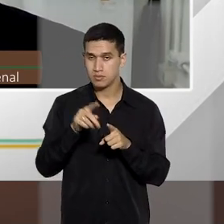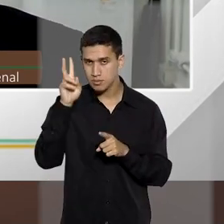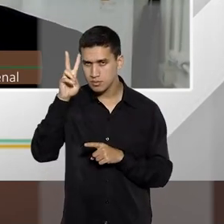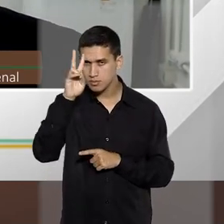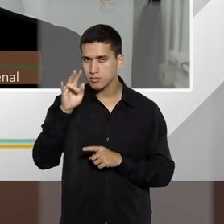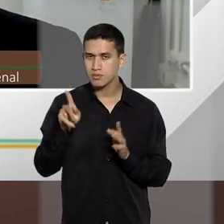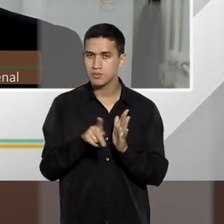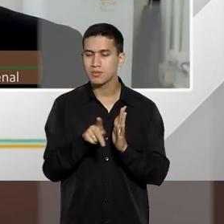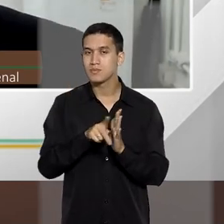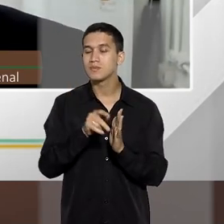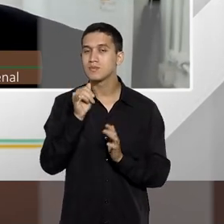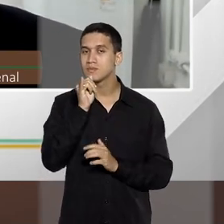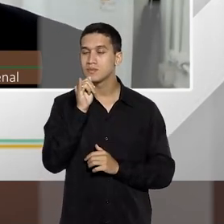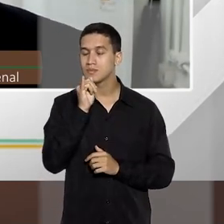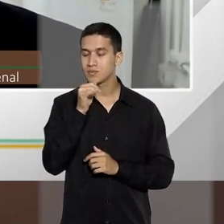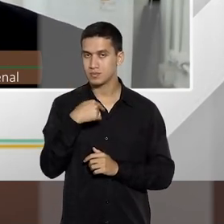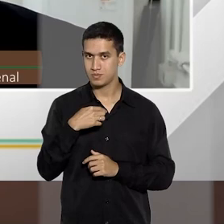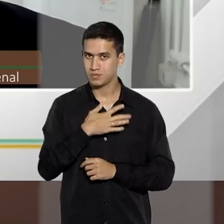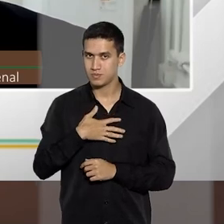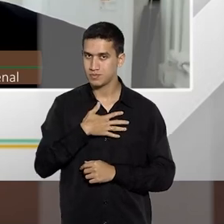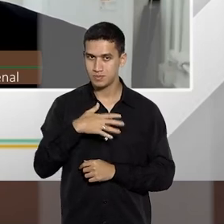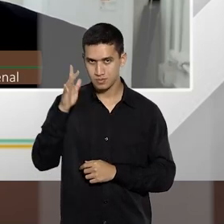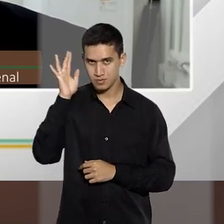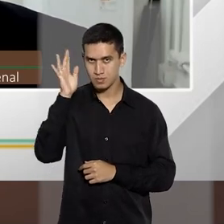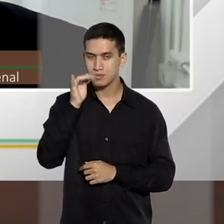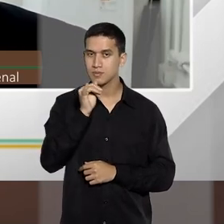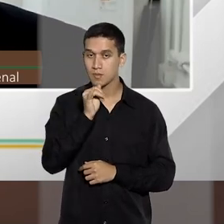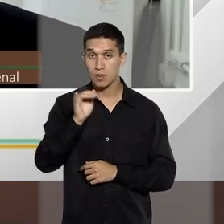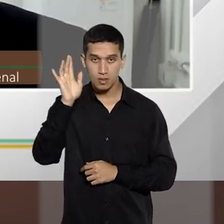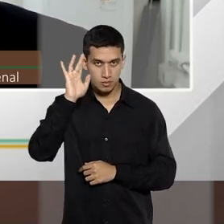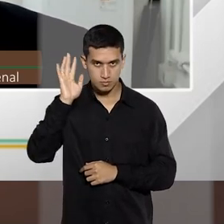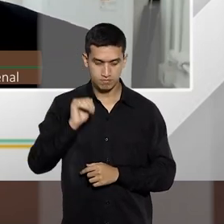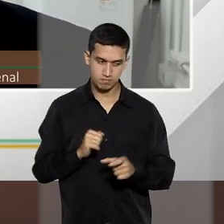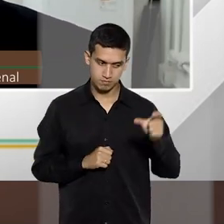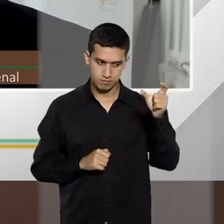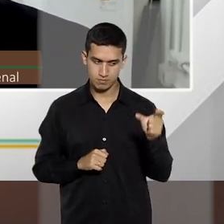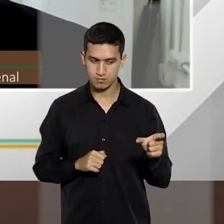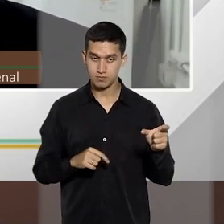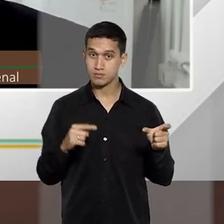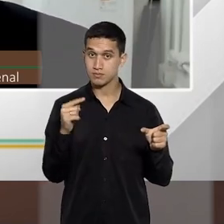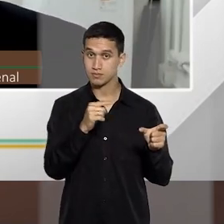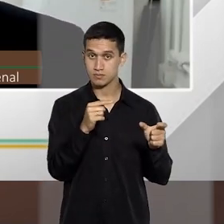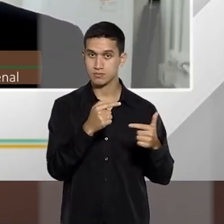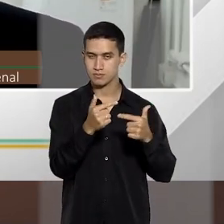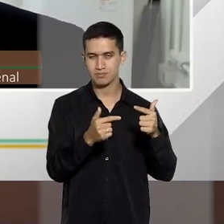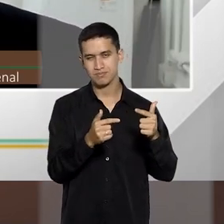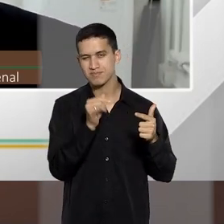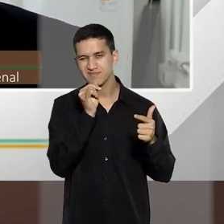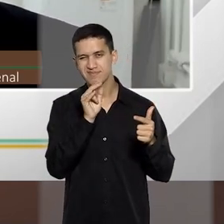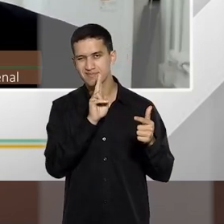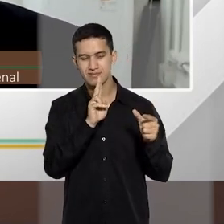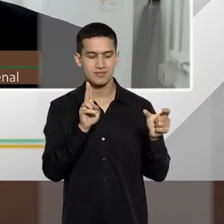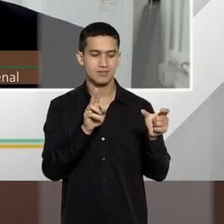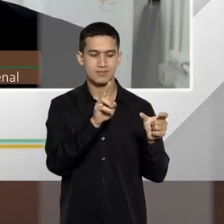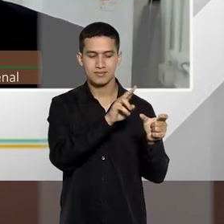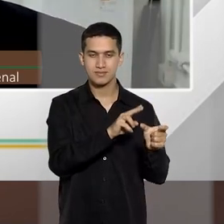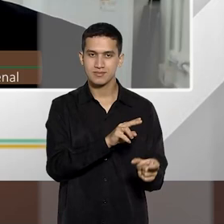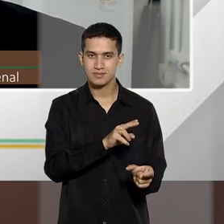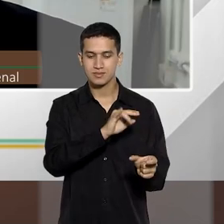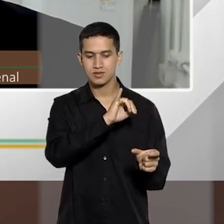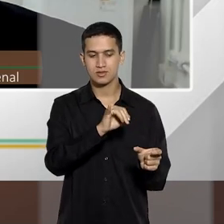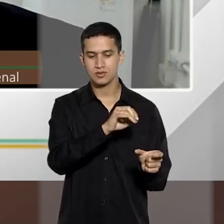é assim que eu gosto de ensinar, imagina uma pessoa que trabalha, vou chamar de João, trabalha num